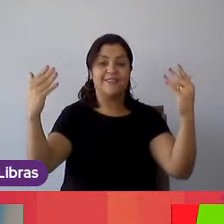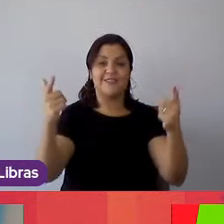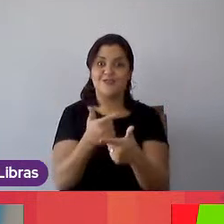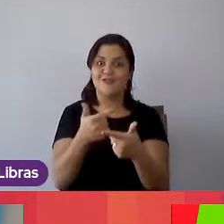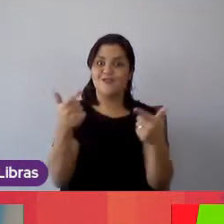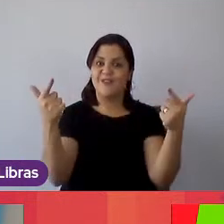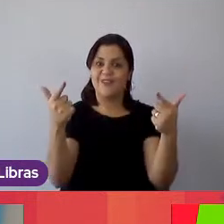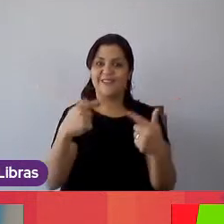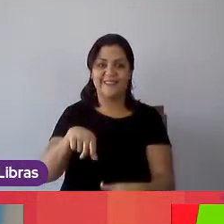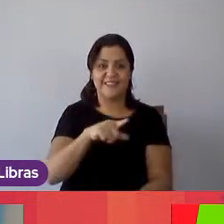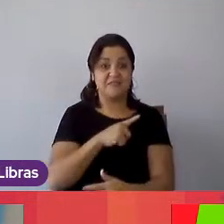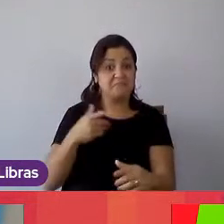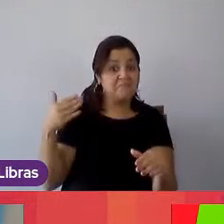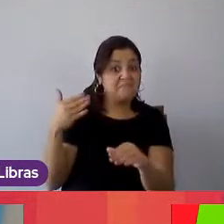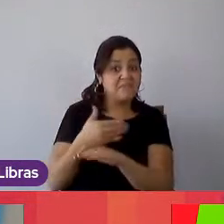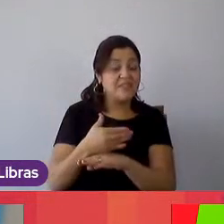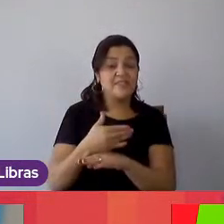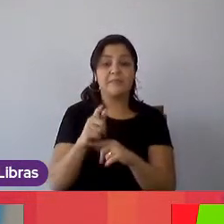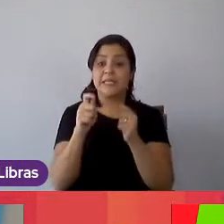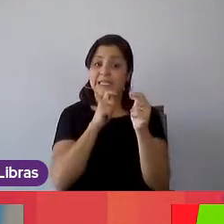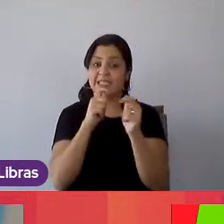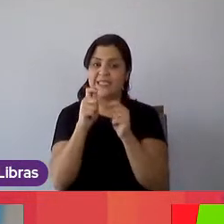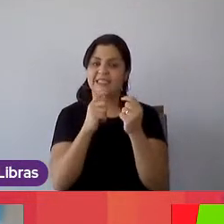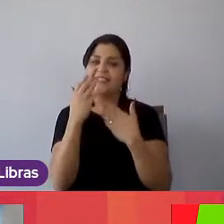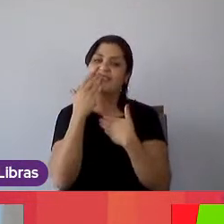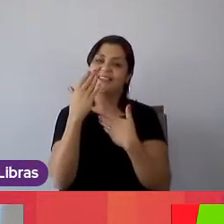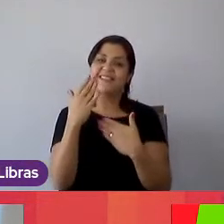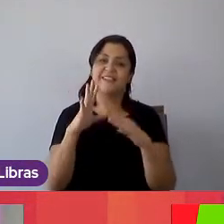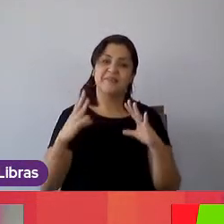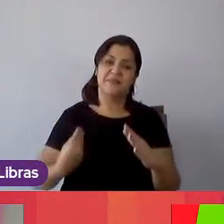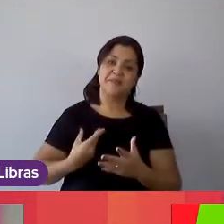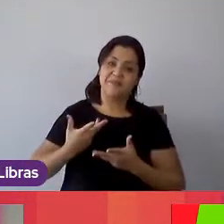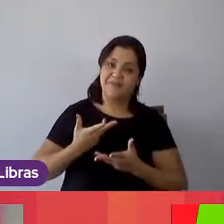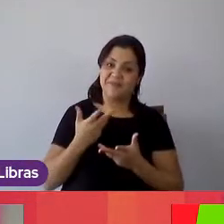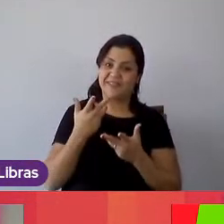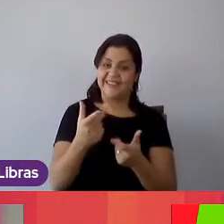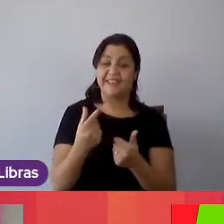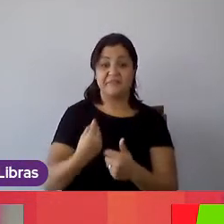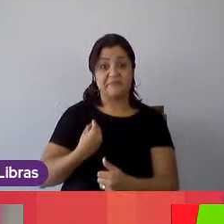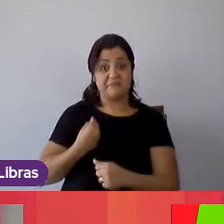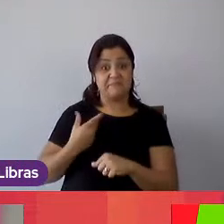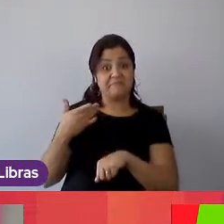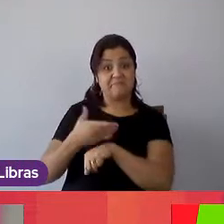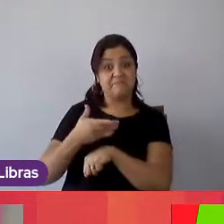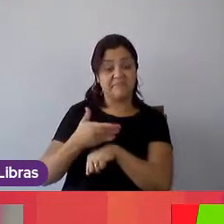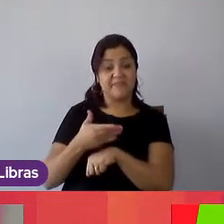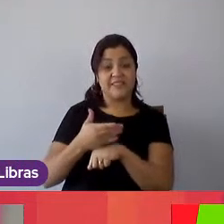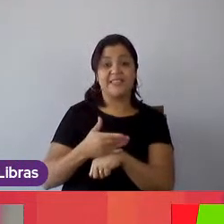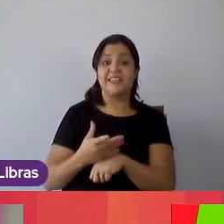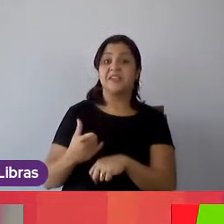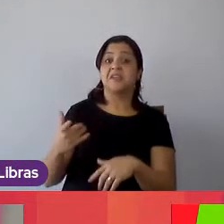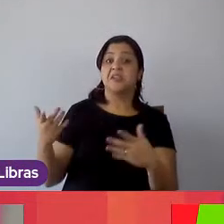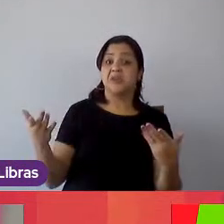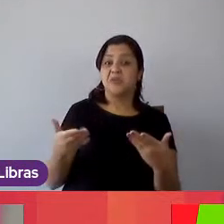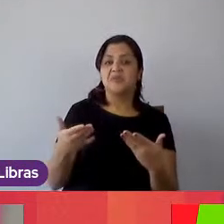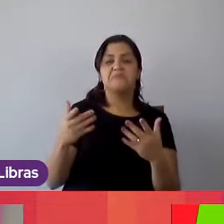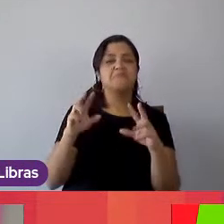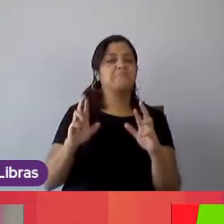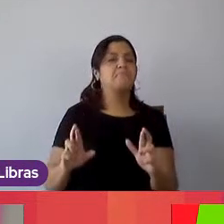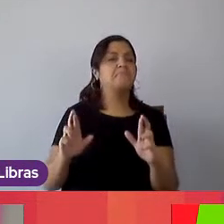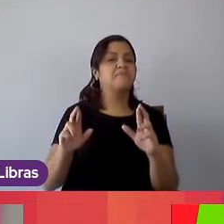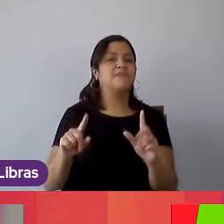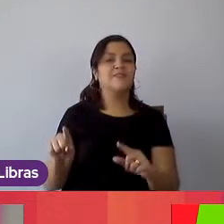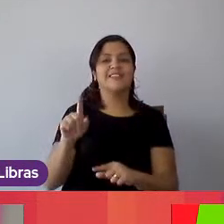participem do processo seletivo eu quero agradecer pelo convite de poder participar dessa sessão e eu espero ter